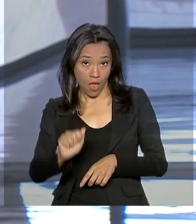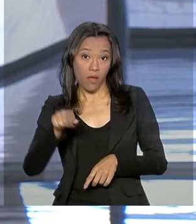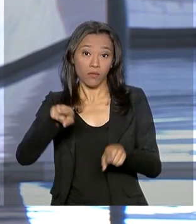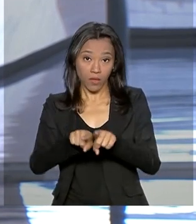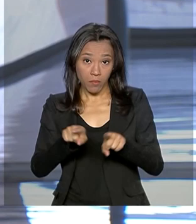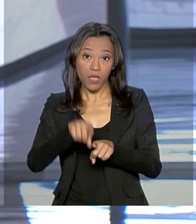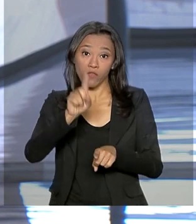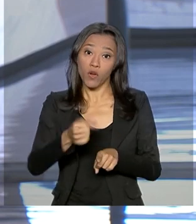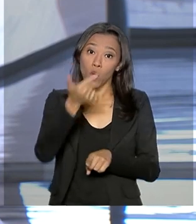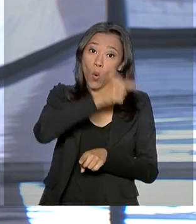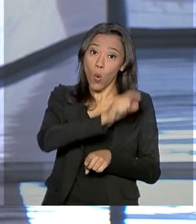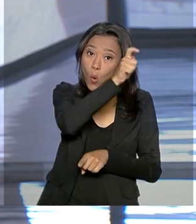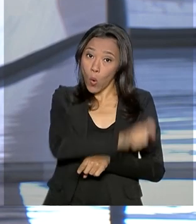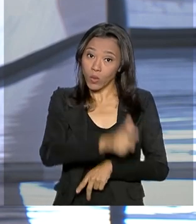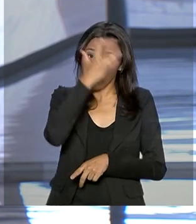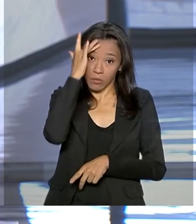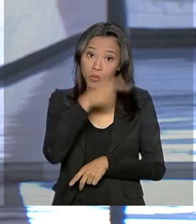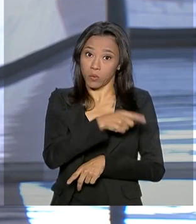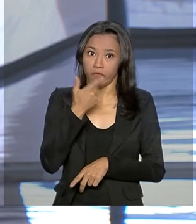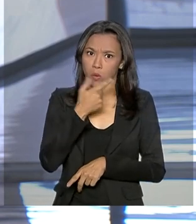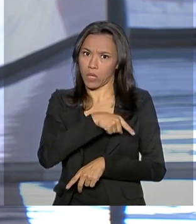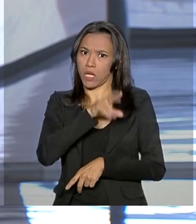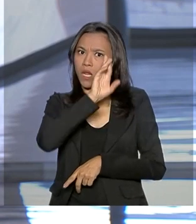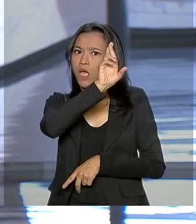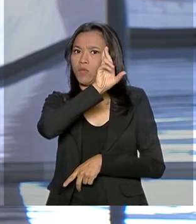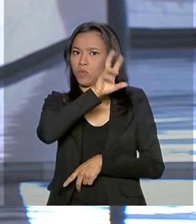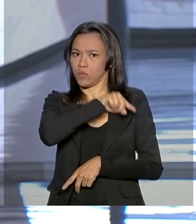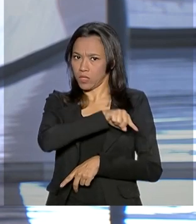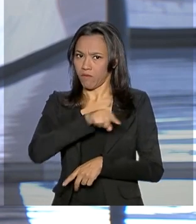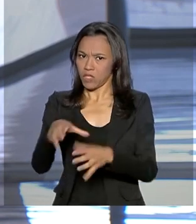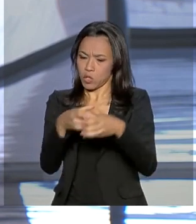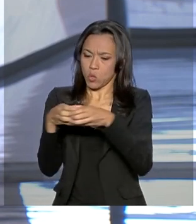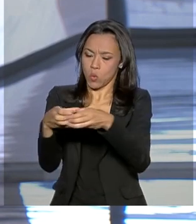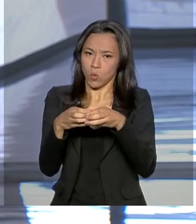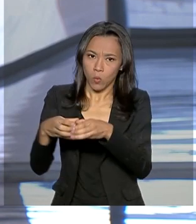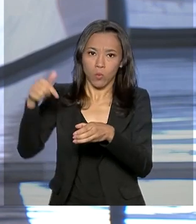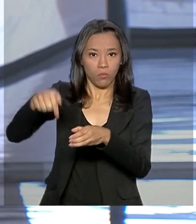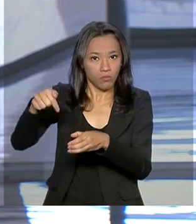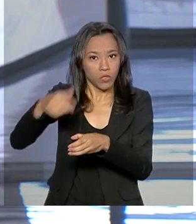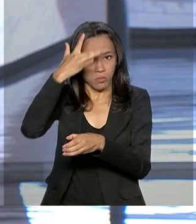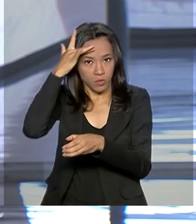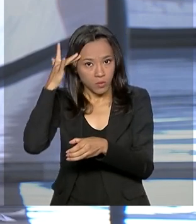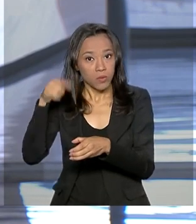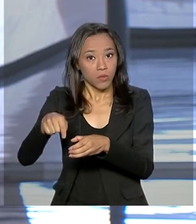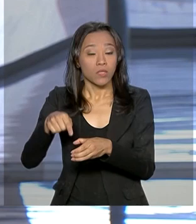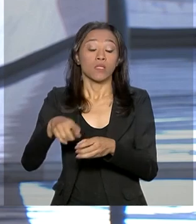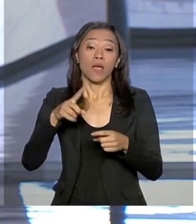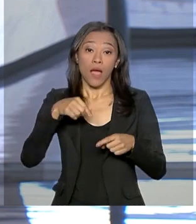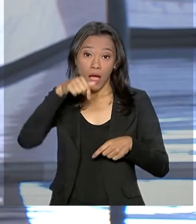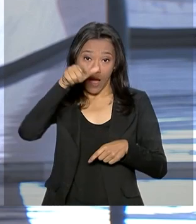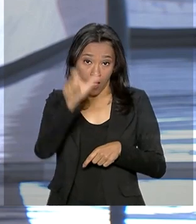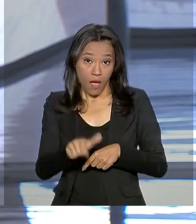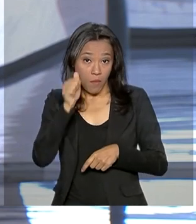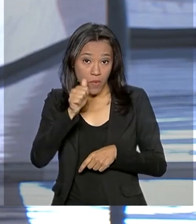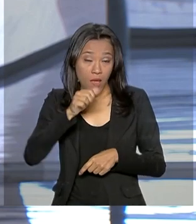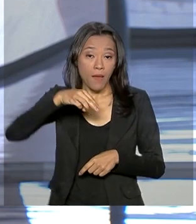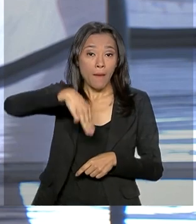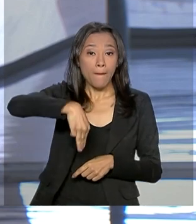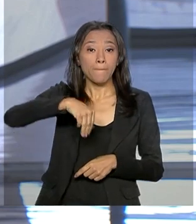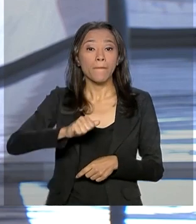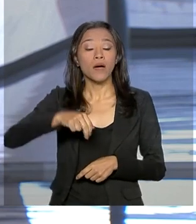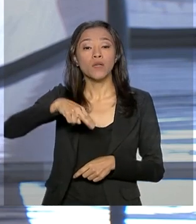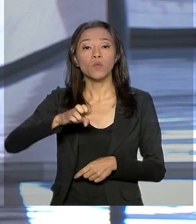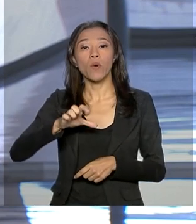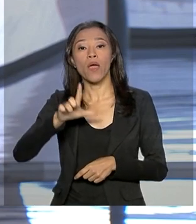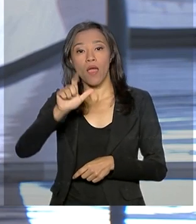por Walter Delgatti, apontado como cabeça dessa quadrilha. Segundo ele, Manuela intermediou o contato com o